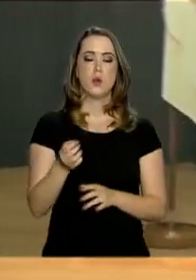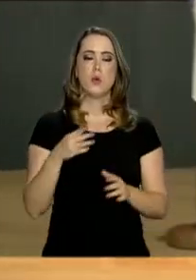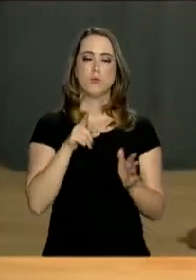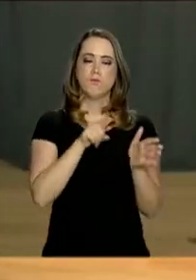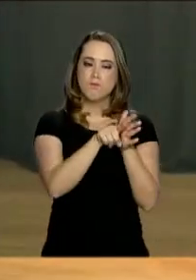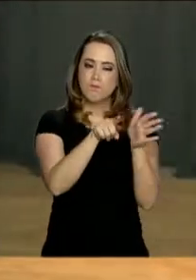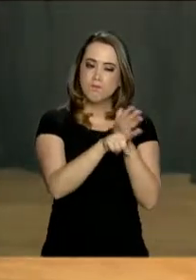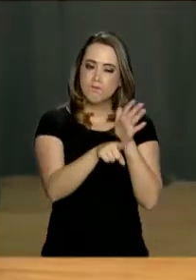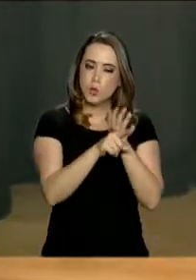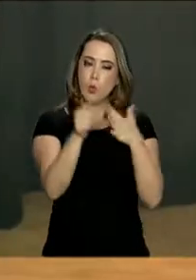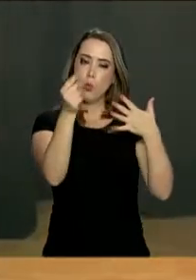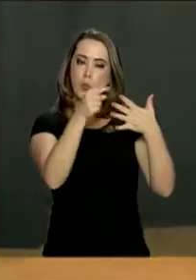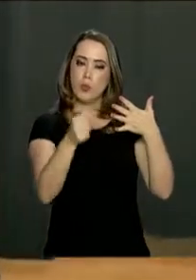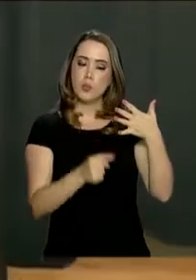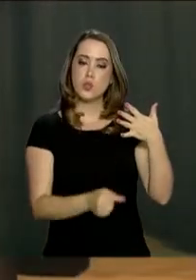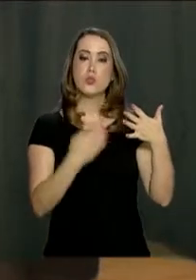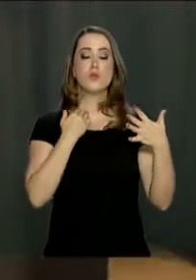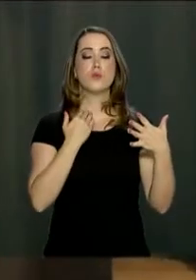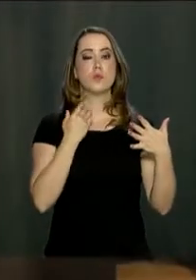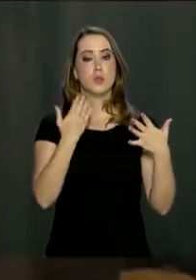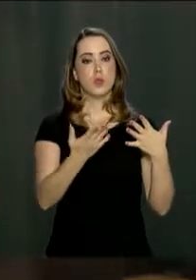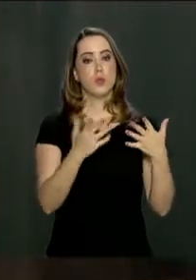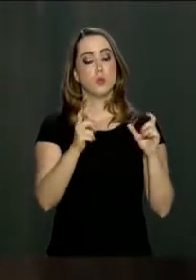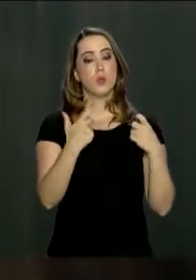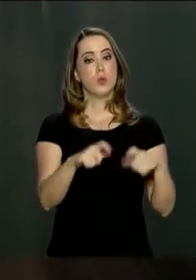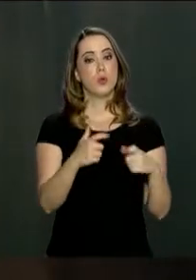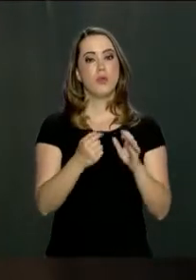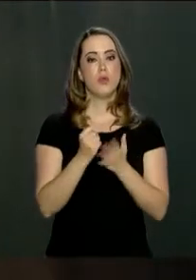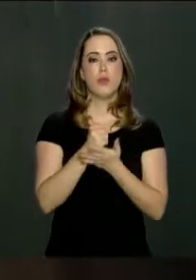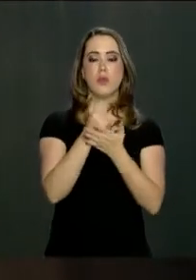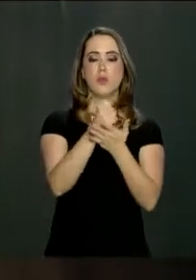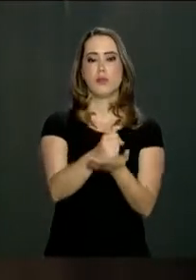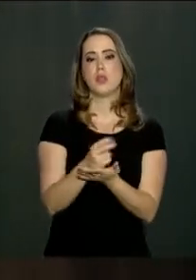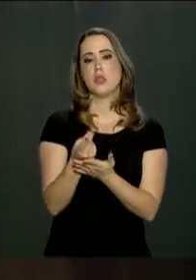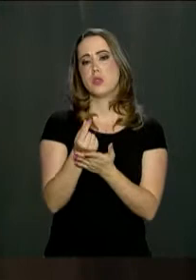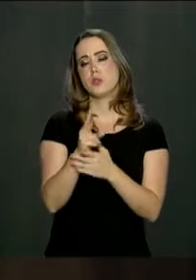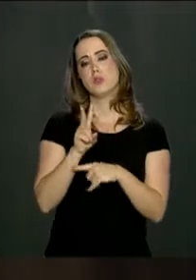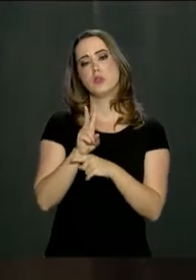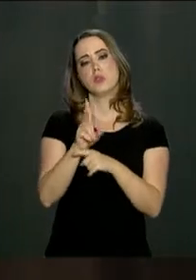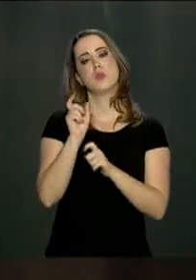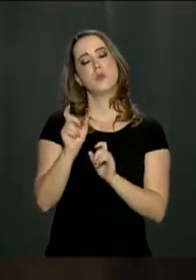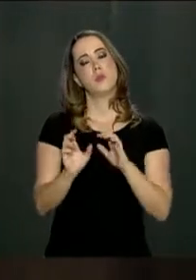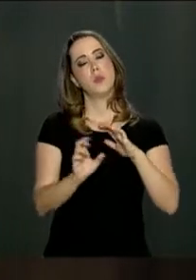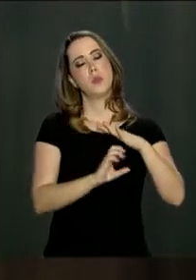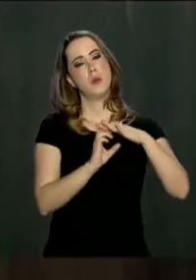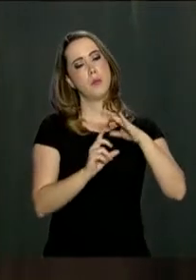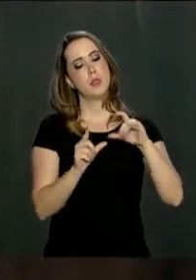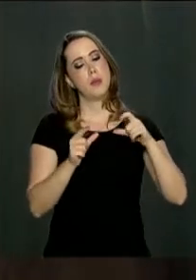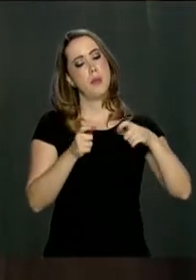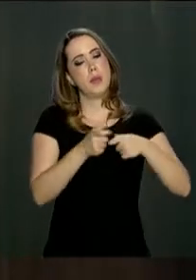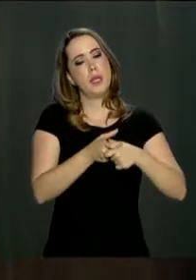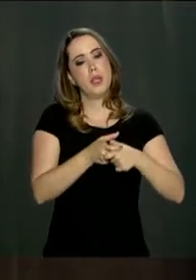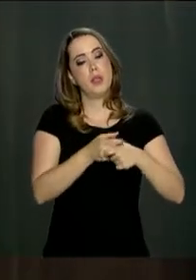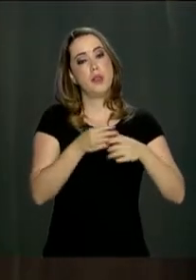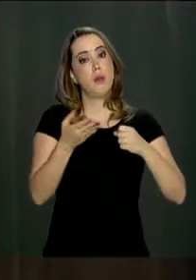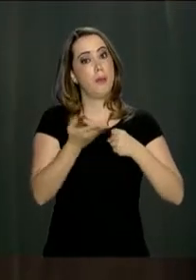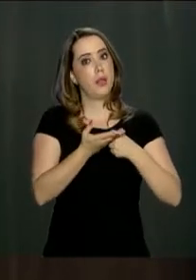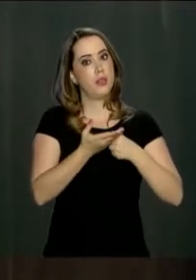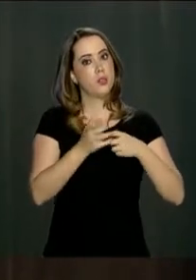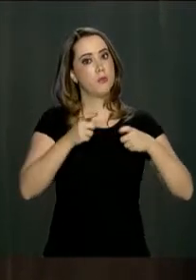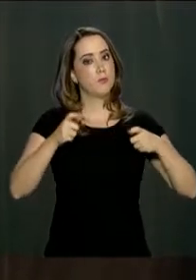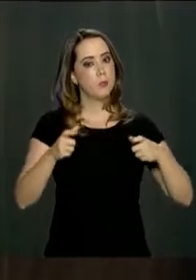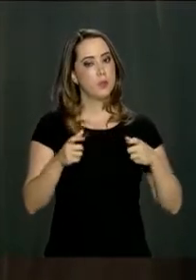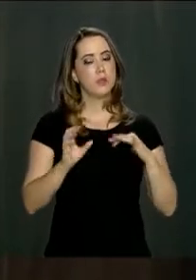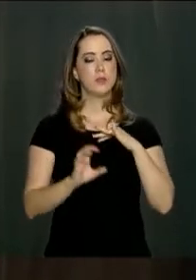revisar as metas do BNDES. A instituição vai oferecer linhas de crédito para pequenas, médias e grandes empresas.